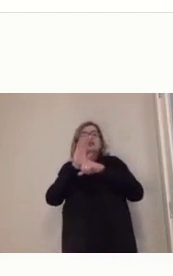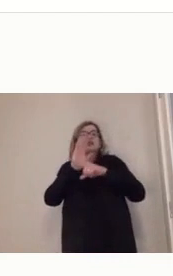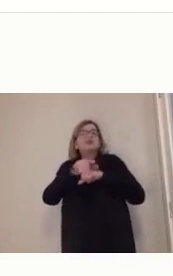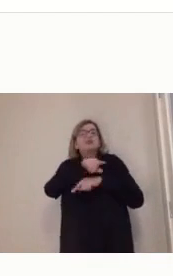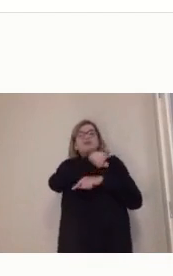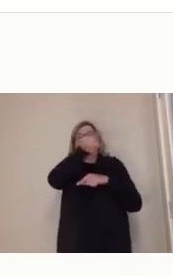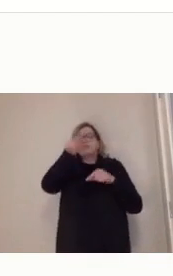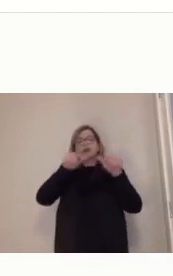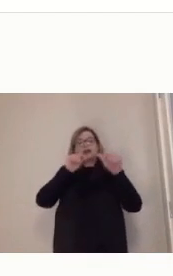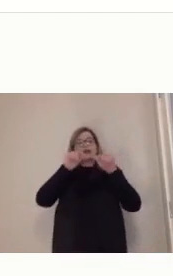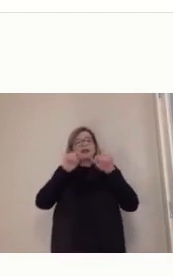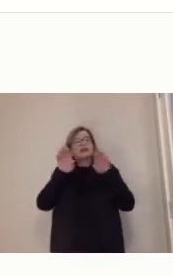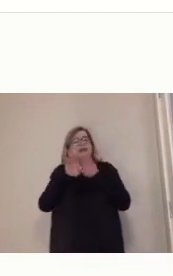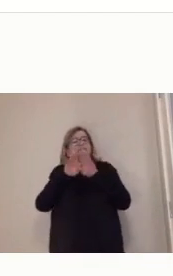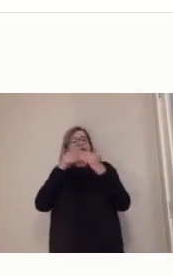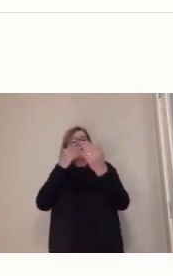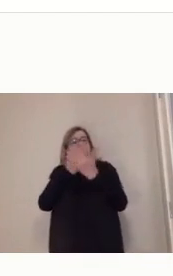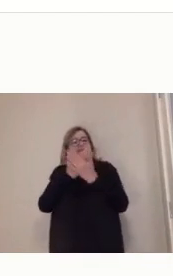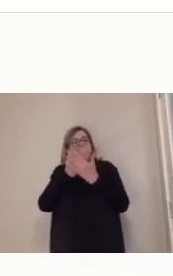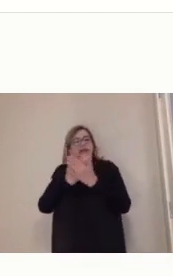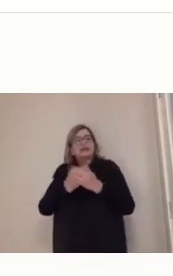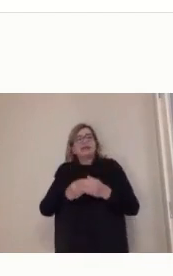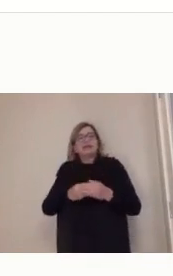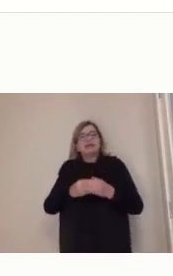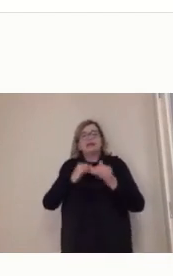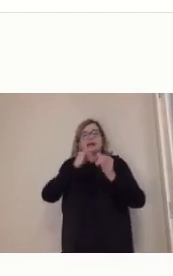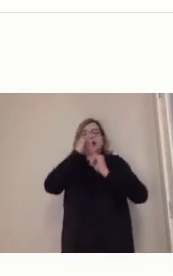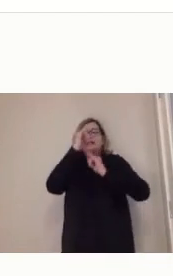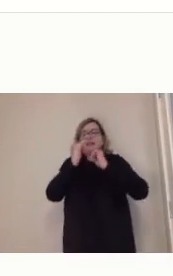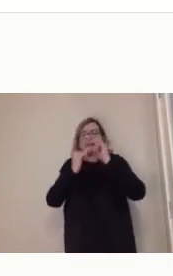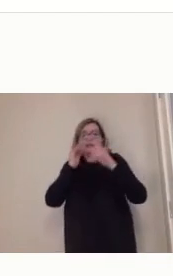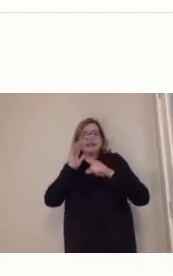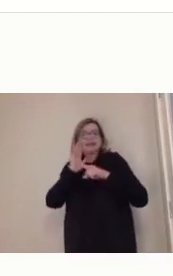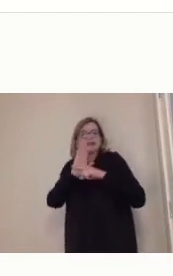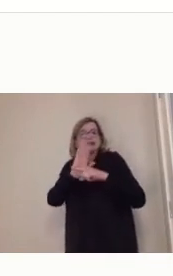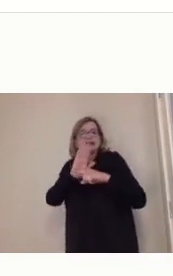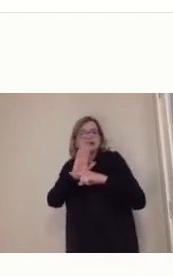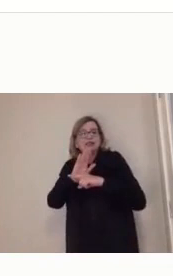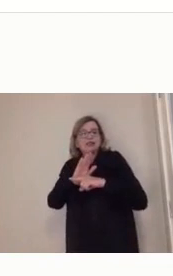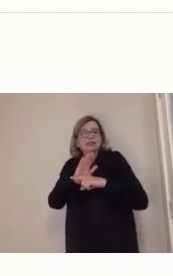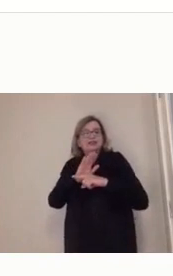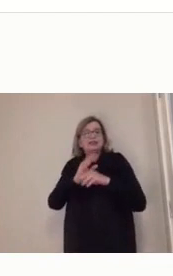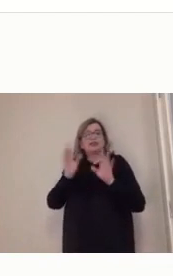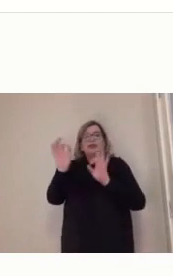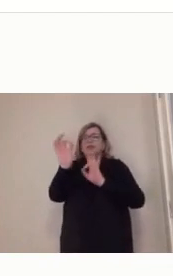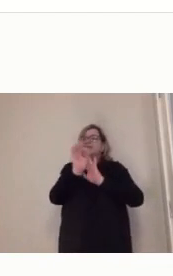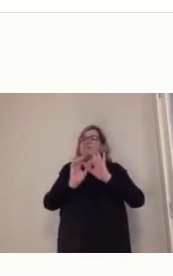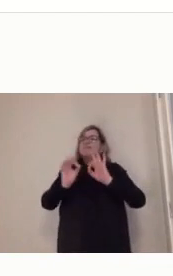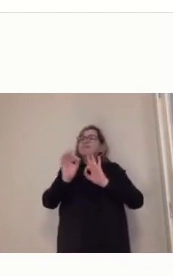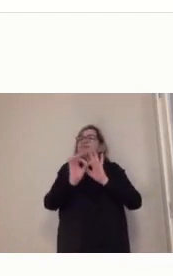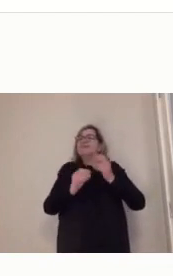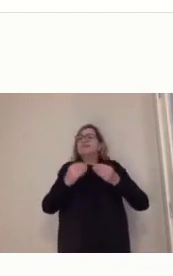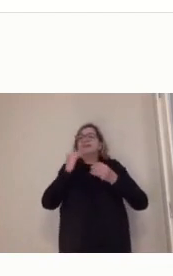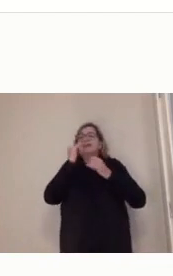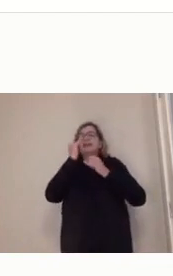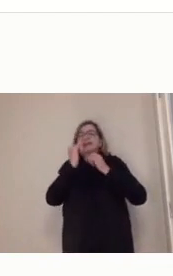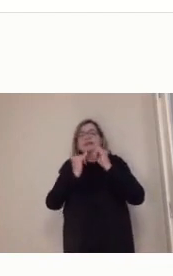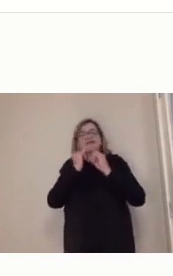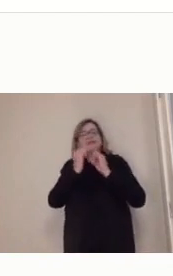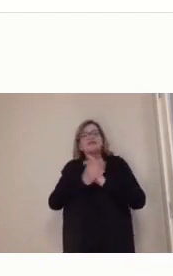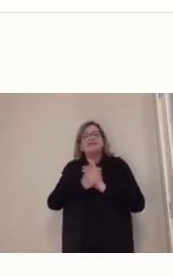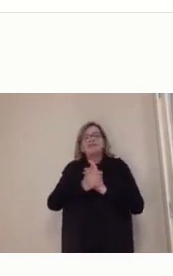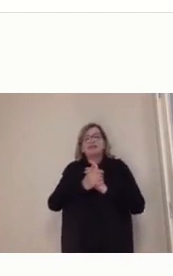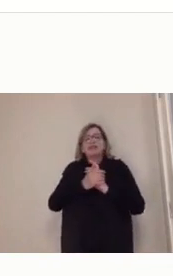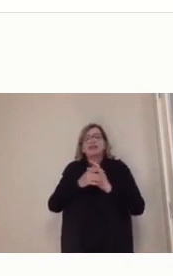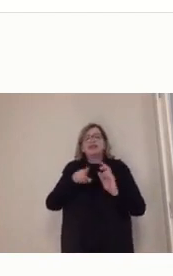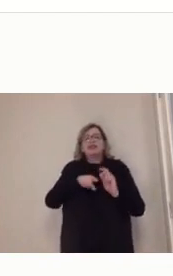Você tem as classes virtuais online com base na internet, então, vocês têm, a gente tem os ambientes virtuais de aprendizagem, como é o